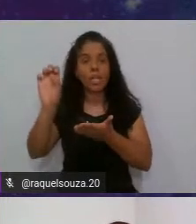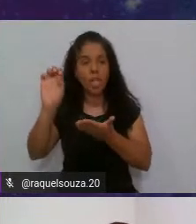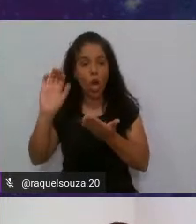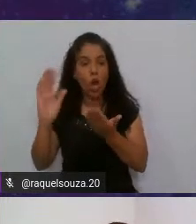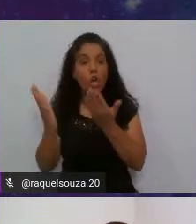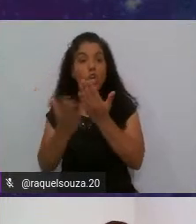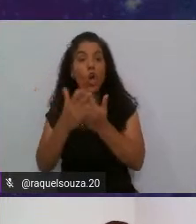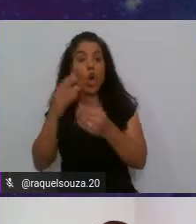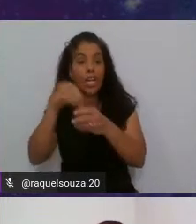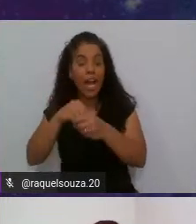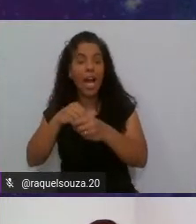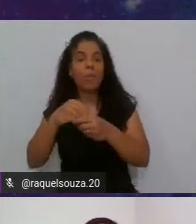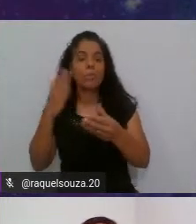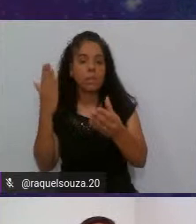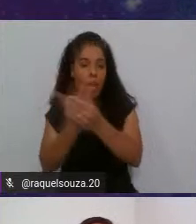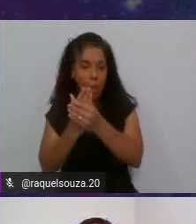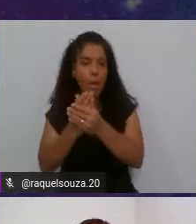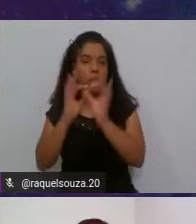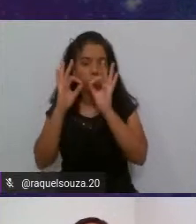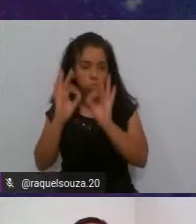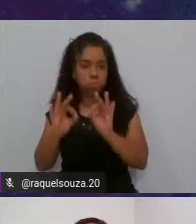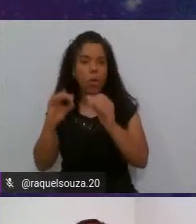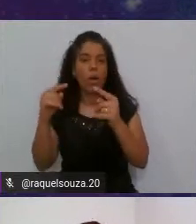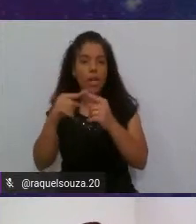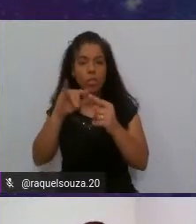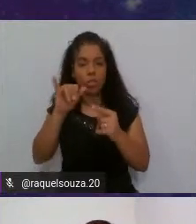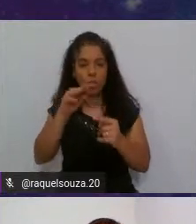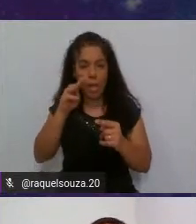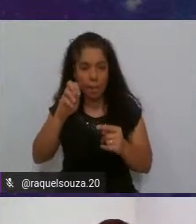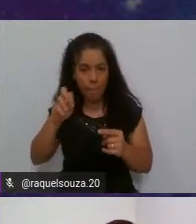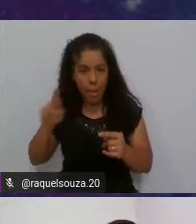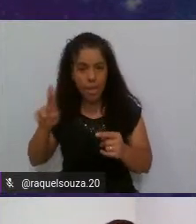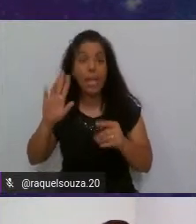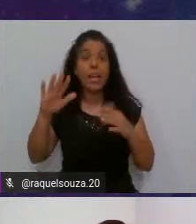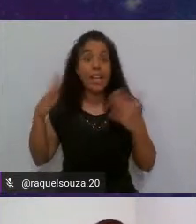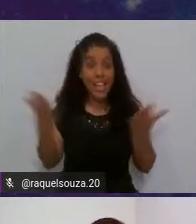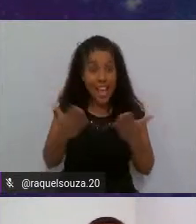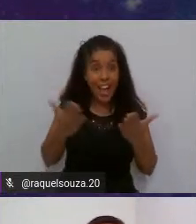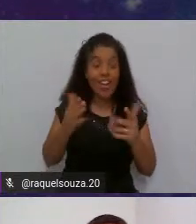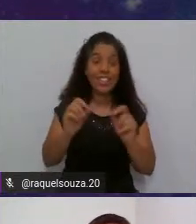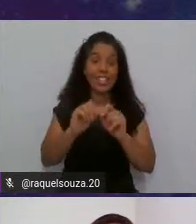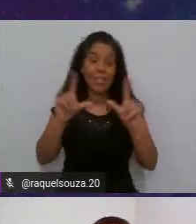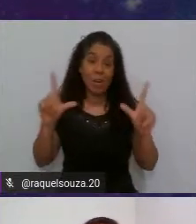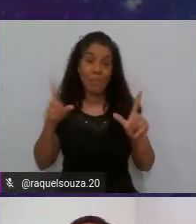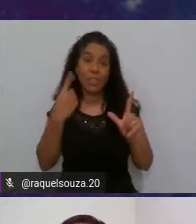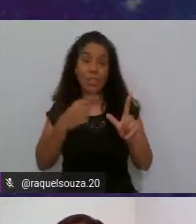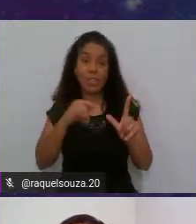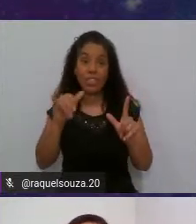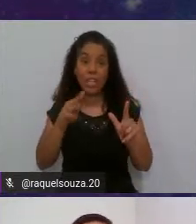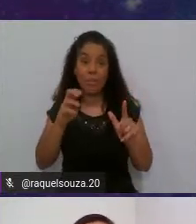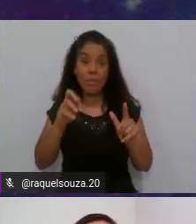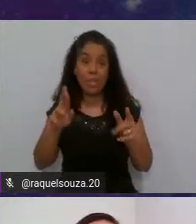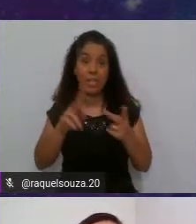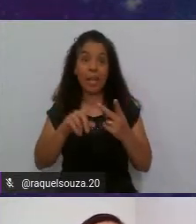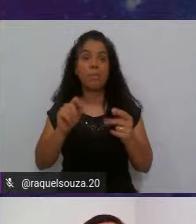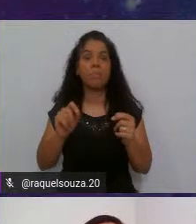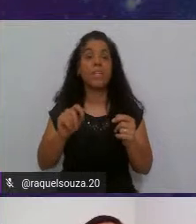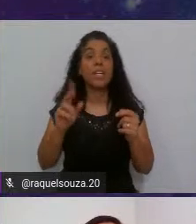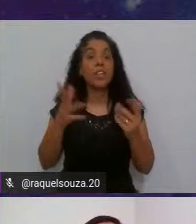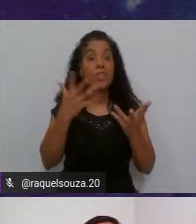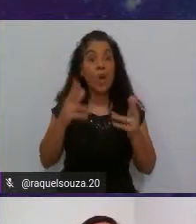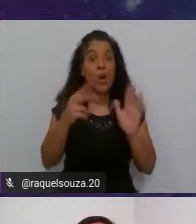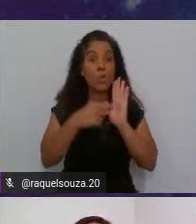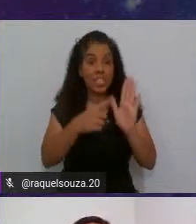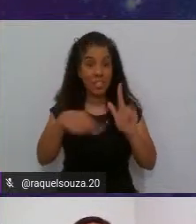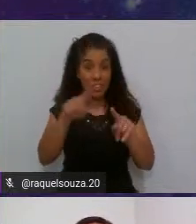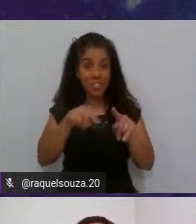correta indicada pelo JMeter e agora estamos abrindo o nosso JMeter como eu mostrei para